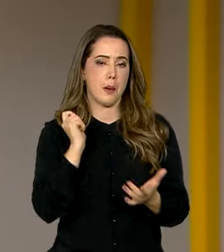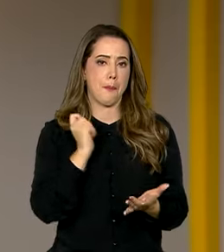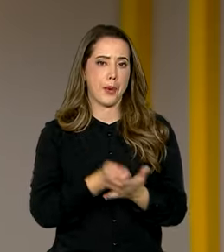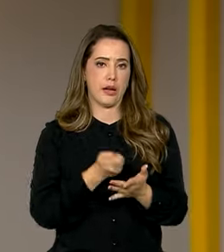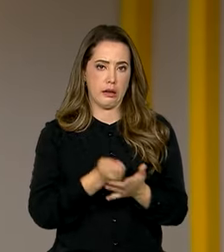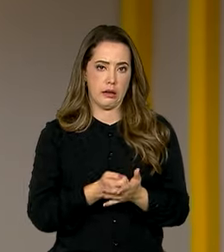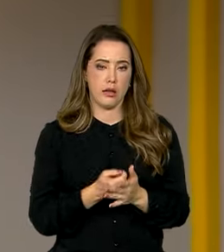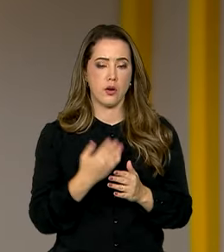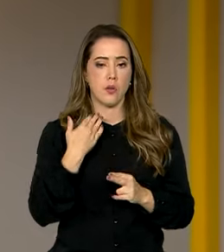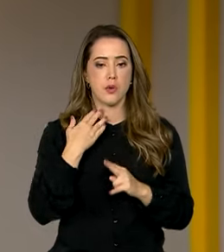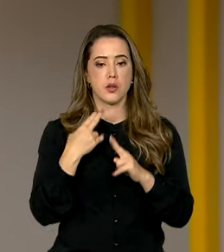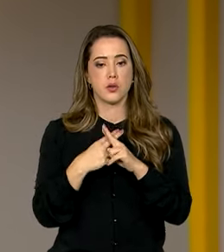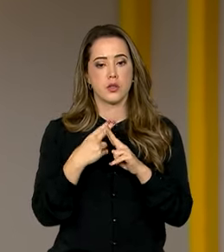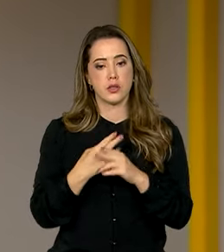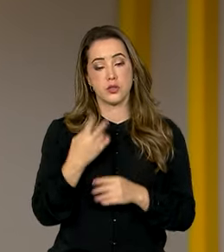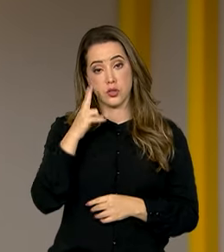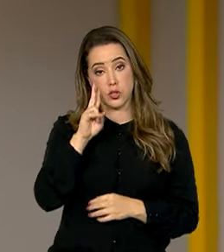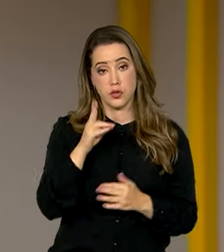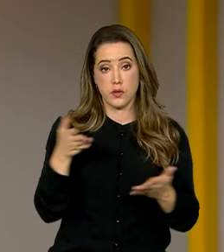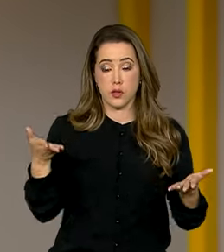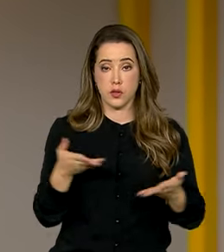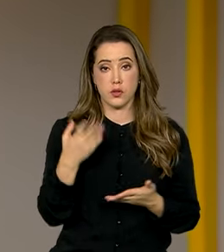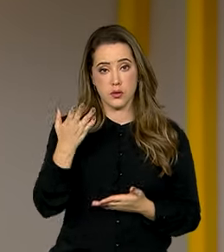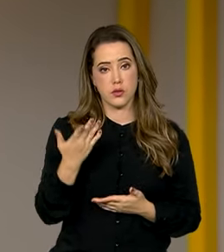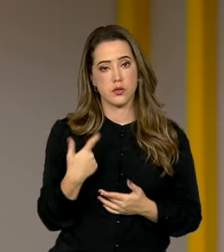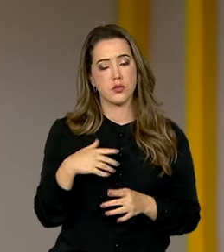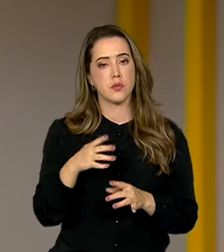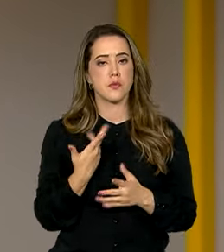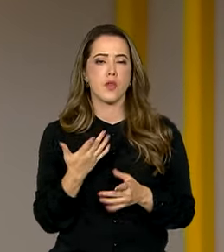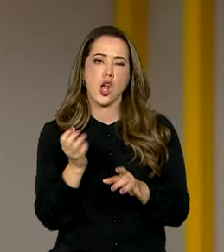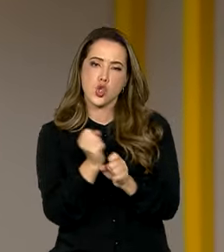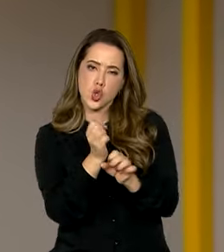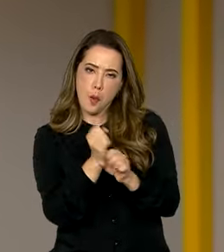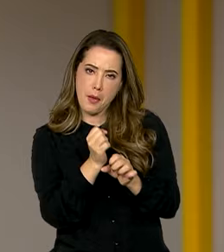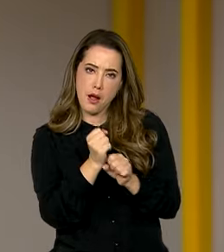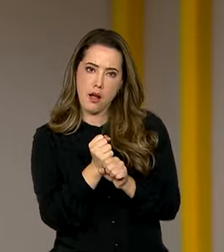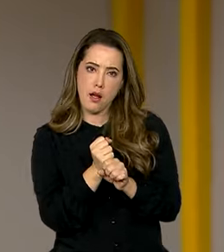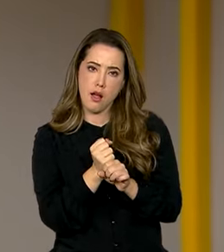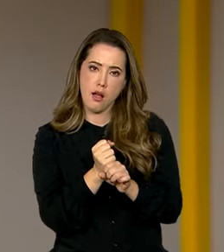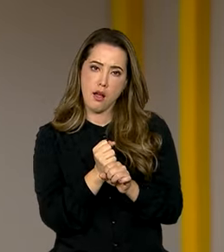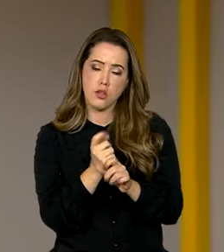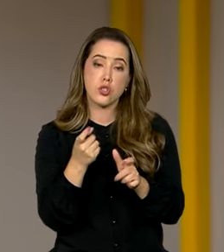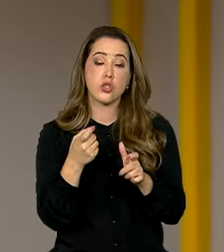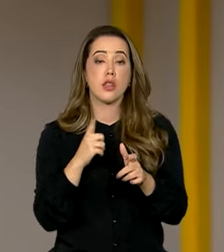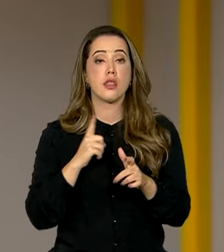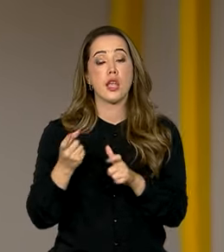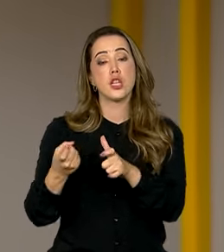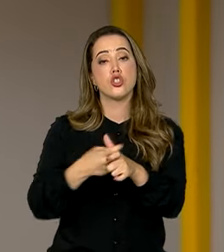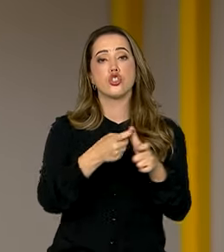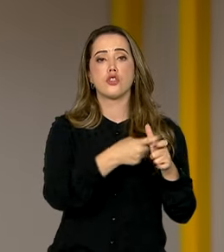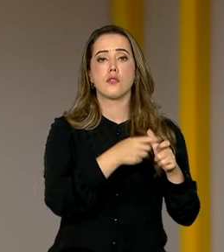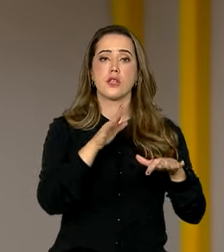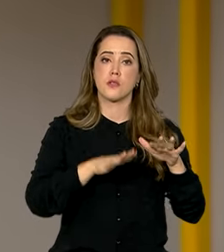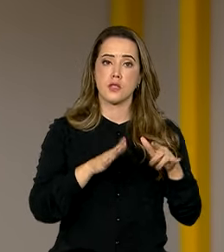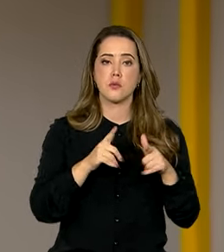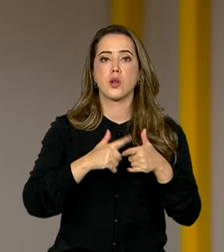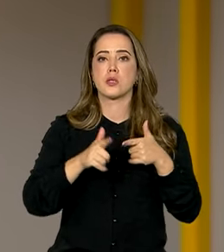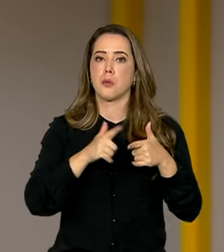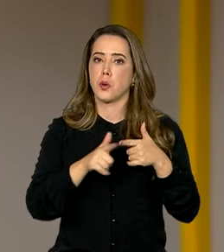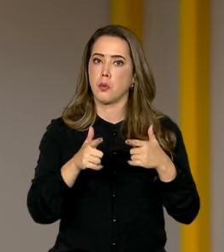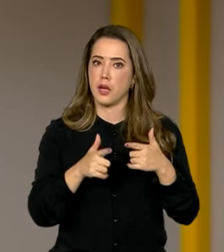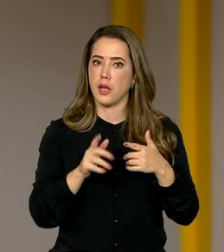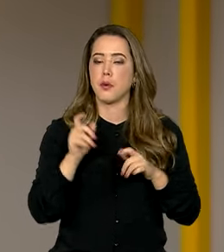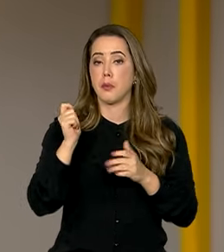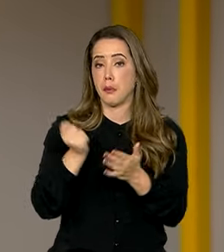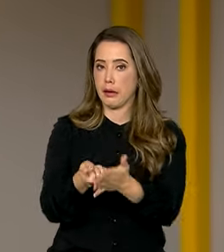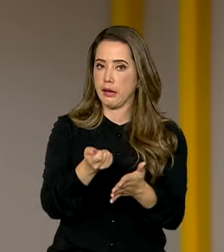Como nós acabamos de ver aí, fazer contas na praça pode muitas vezes comprometer a capacidade financeira das pessoas.